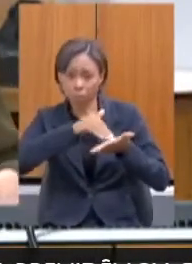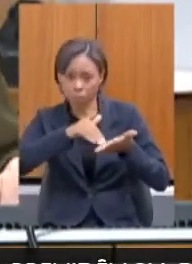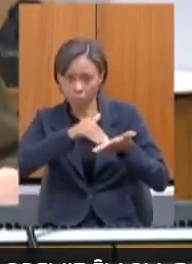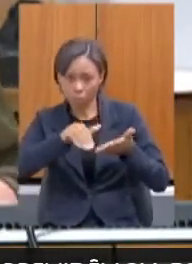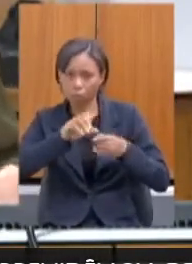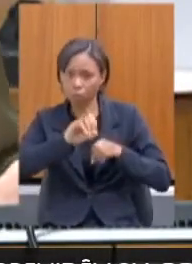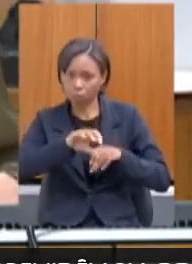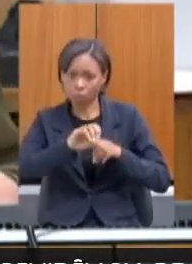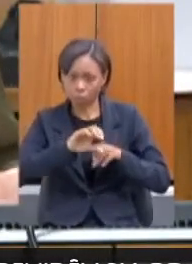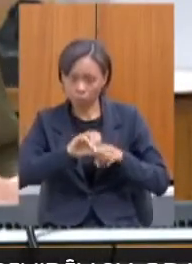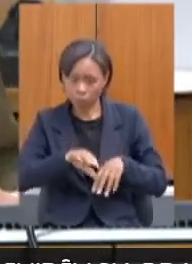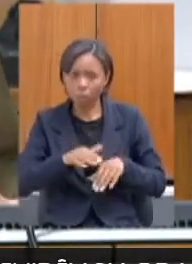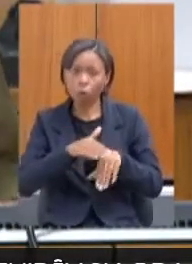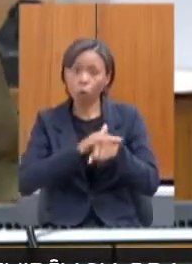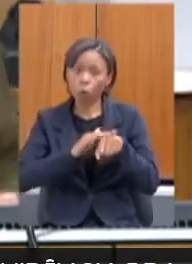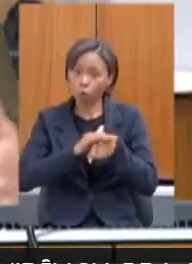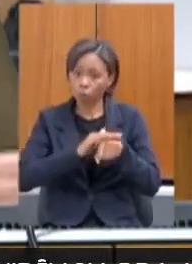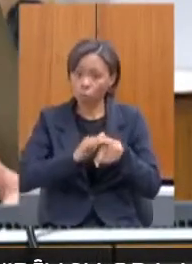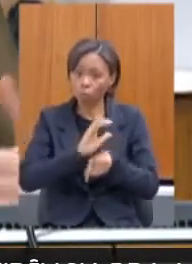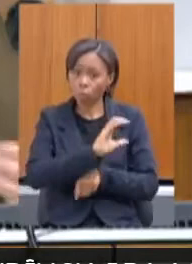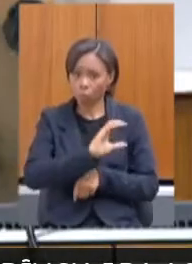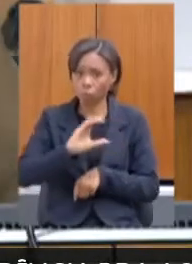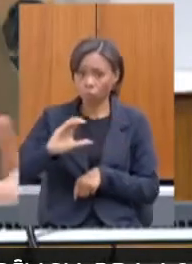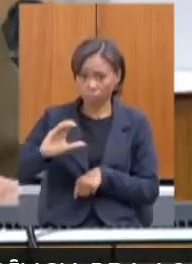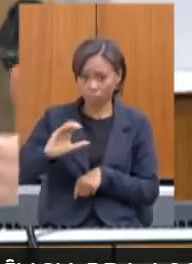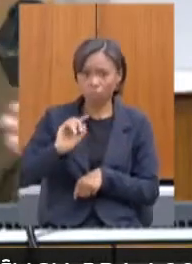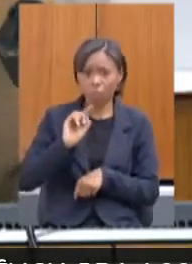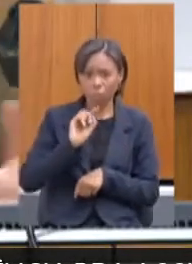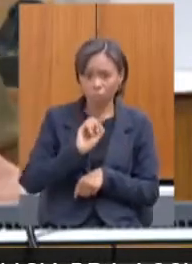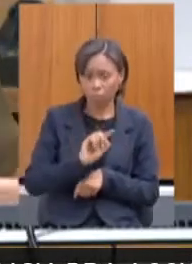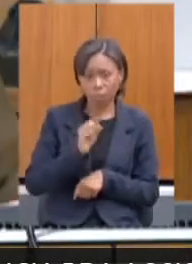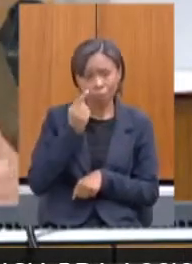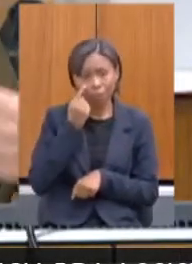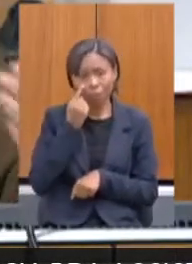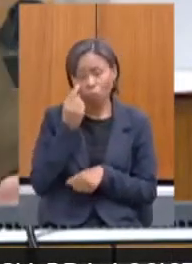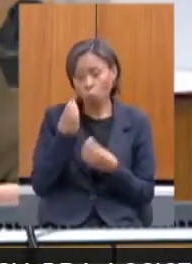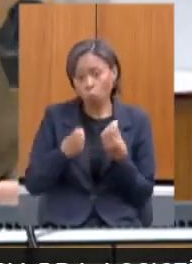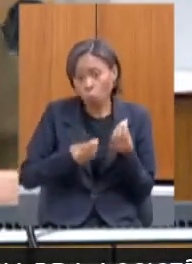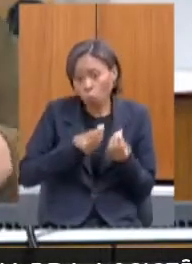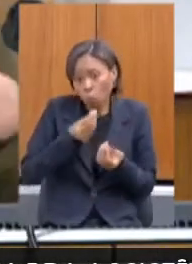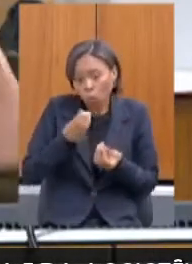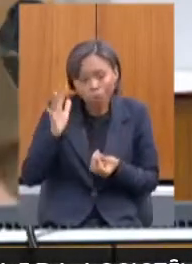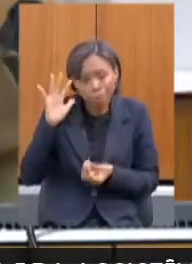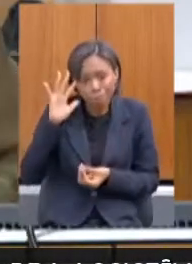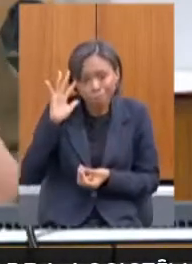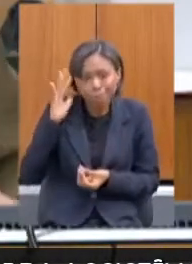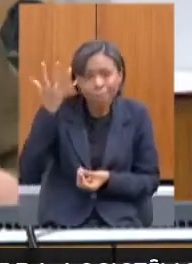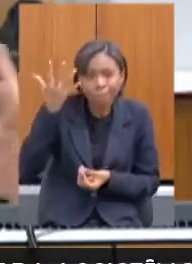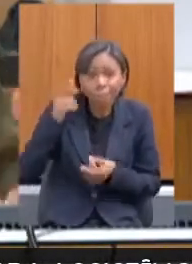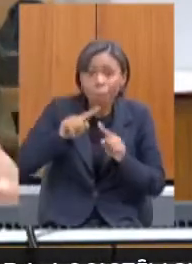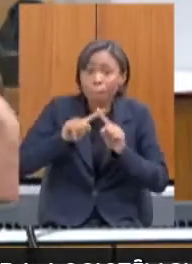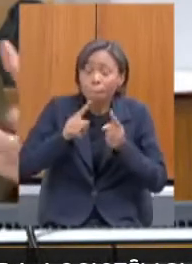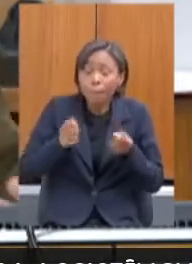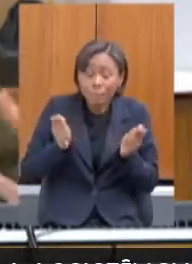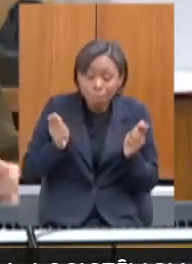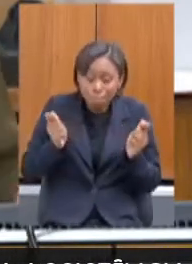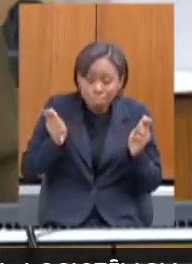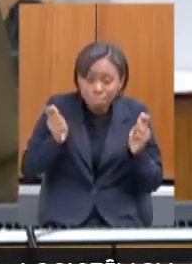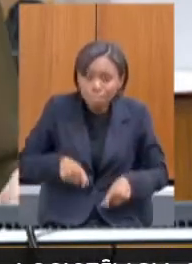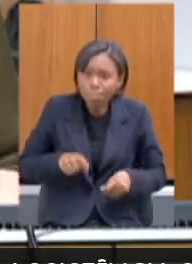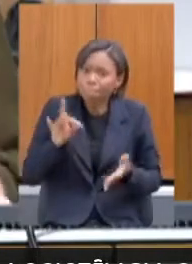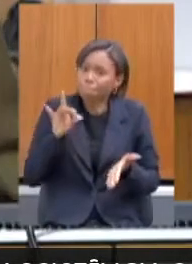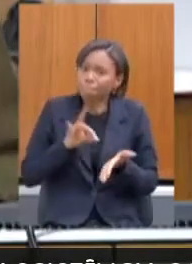uma conversa da Coordenadoria de Assistência, para ver como ia ser, se dá. Mas, assim, uma ação mais efetiva, não.